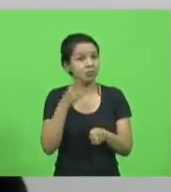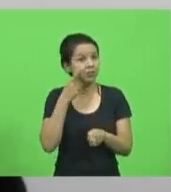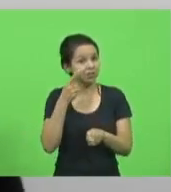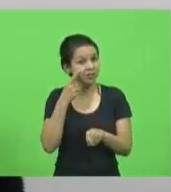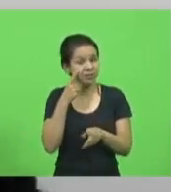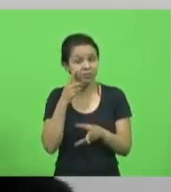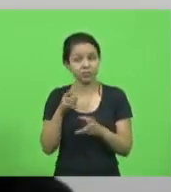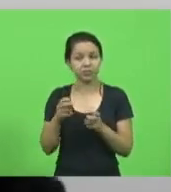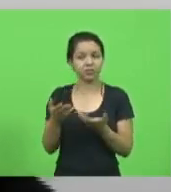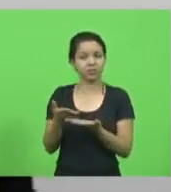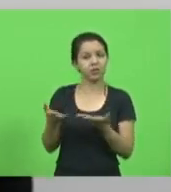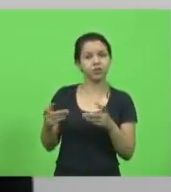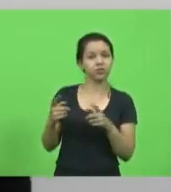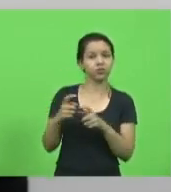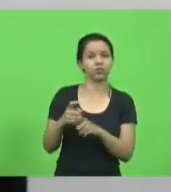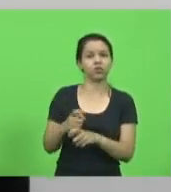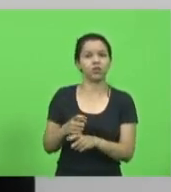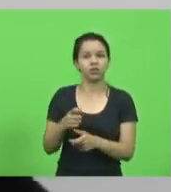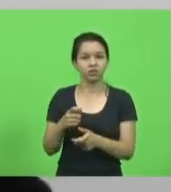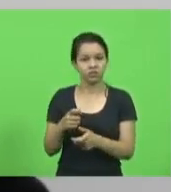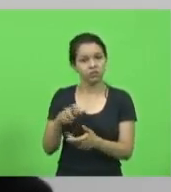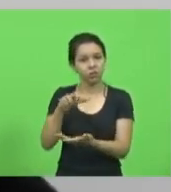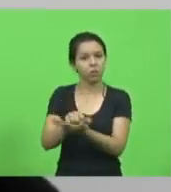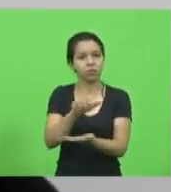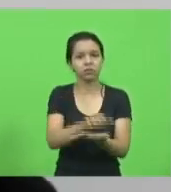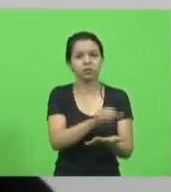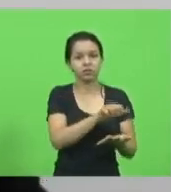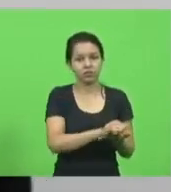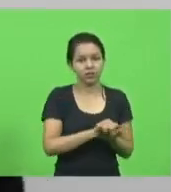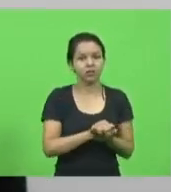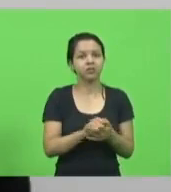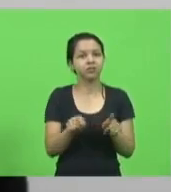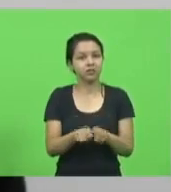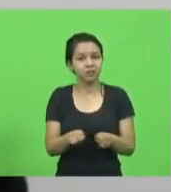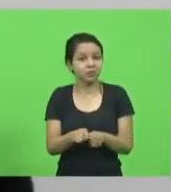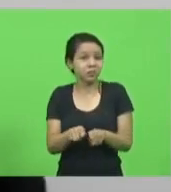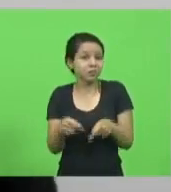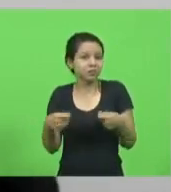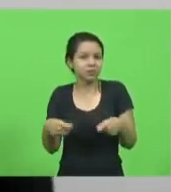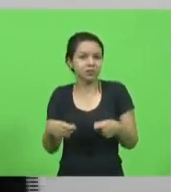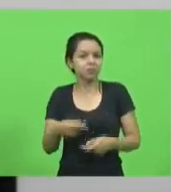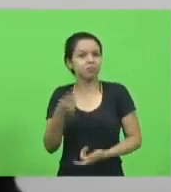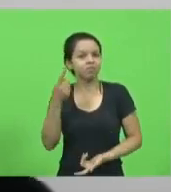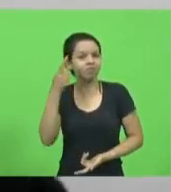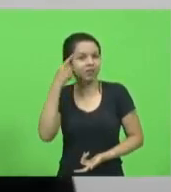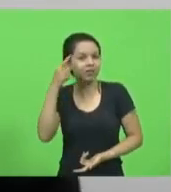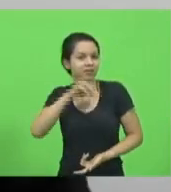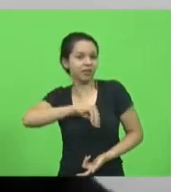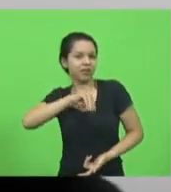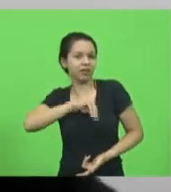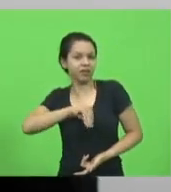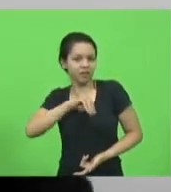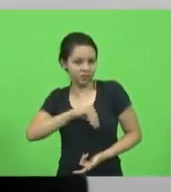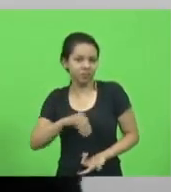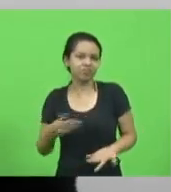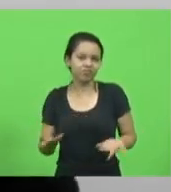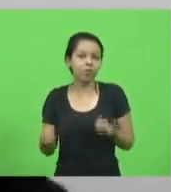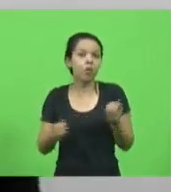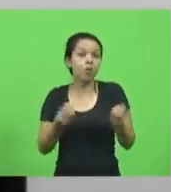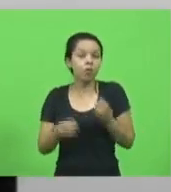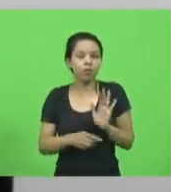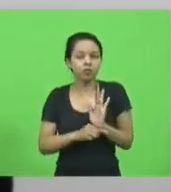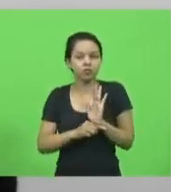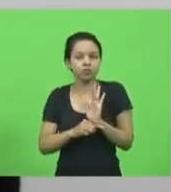contratar, que tem também a questão salarial, que precisa ser vista a forma de ajudar,